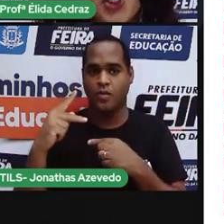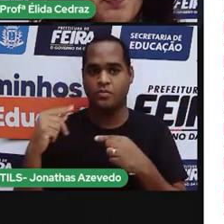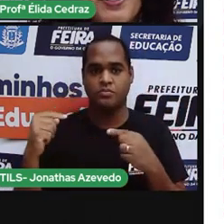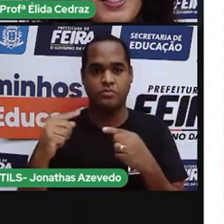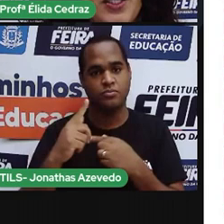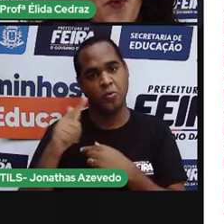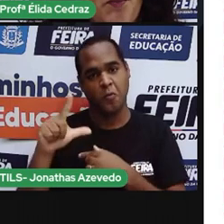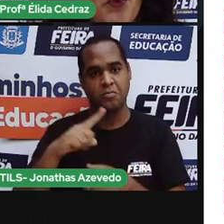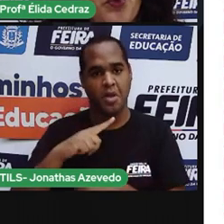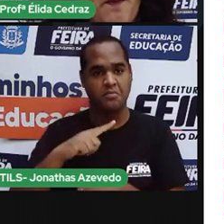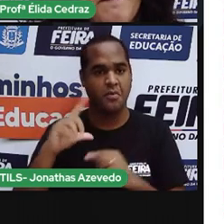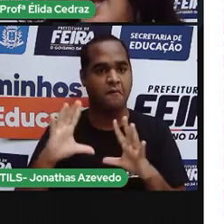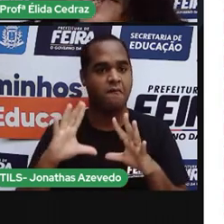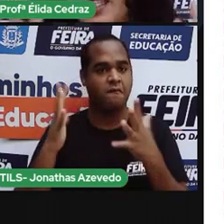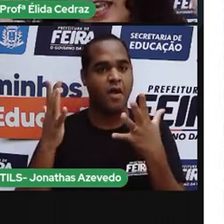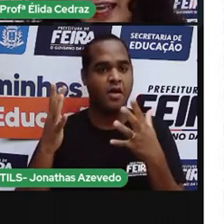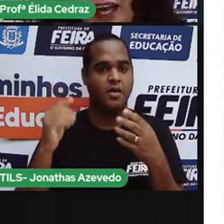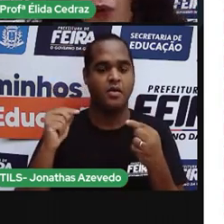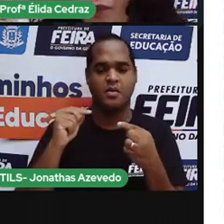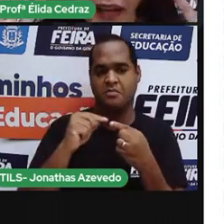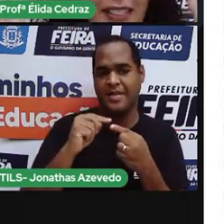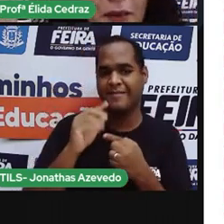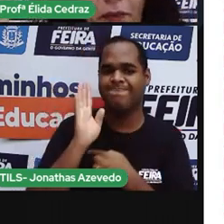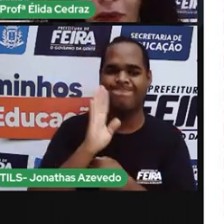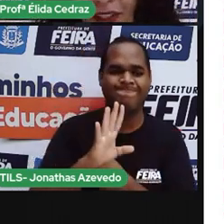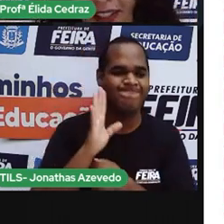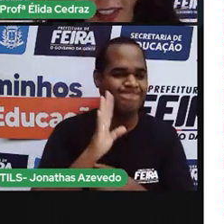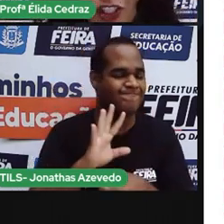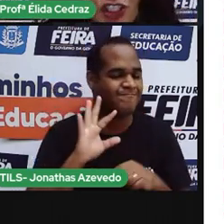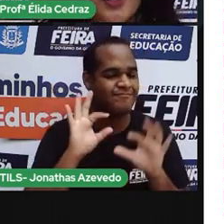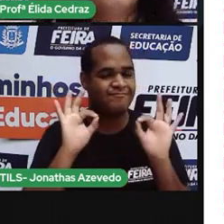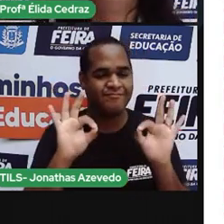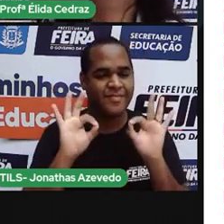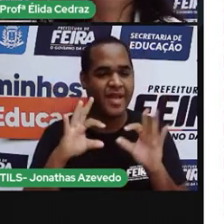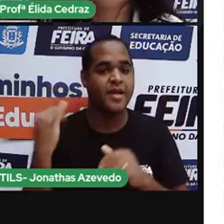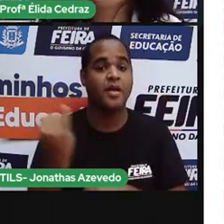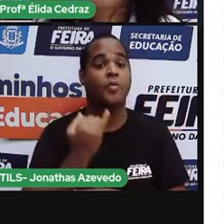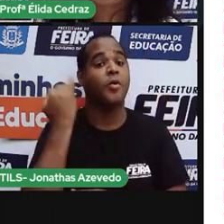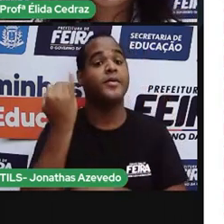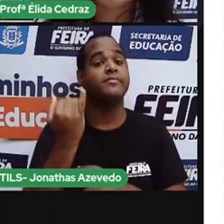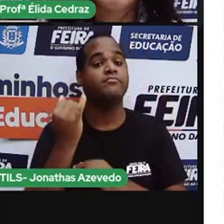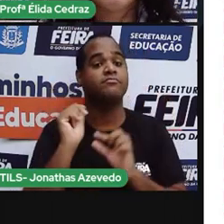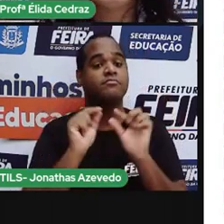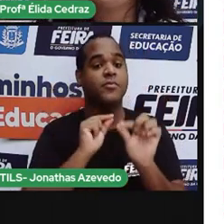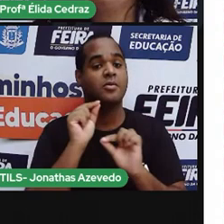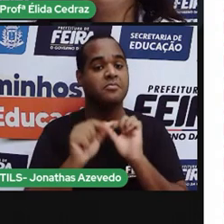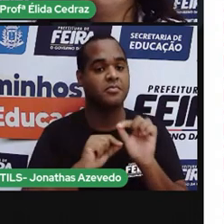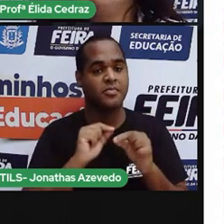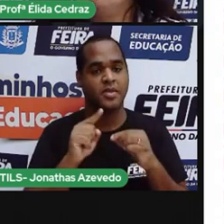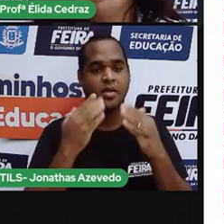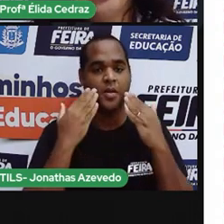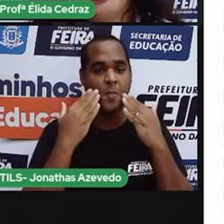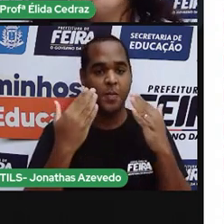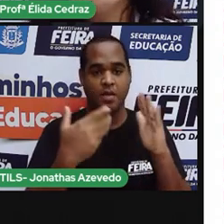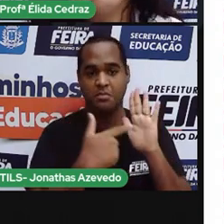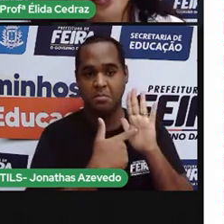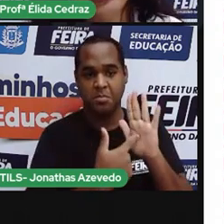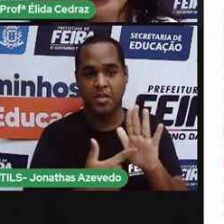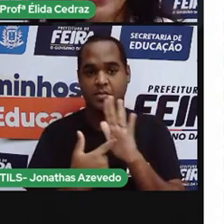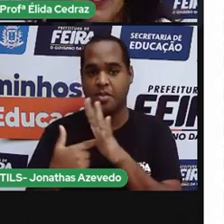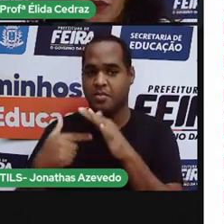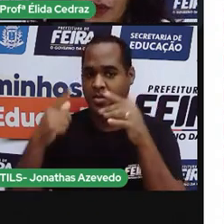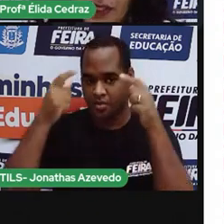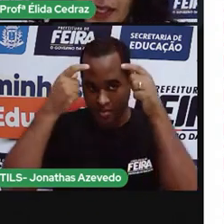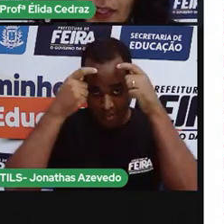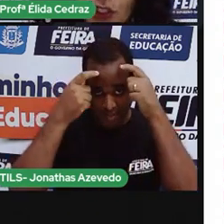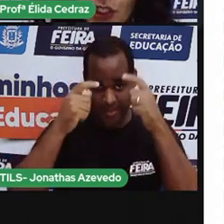festa, tipo assim, o ponto mais legal, mais importante, é a apresentação do reis